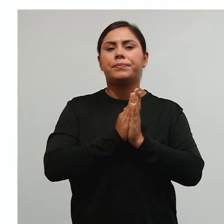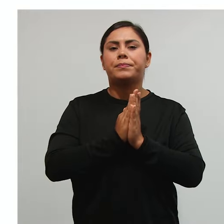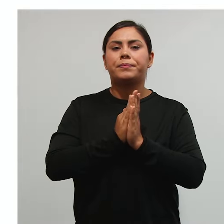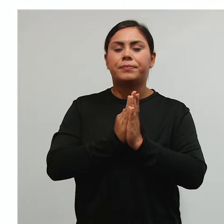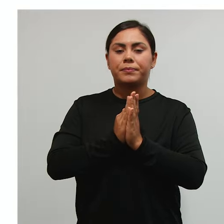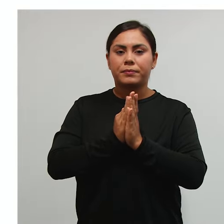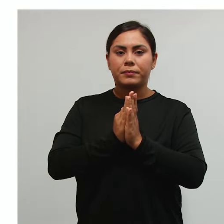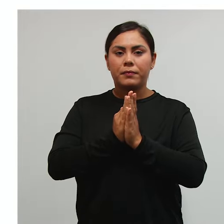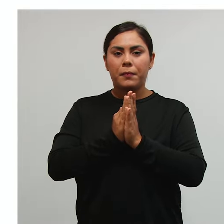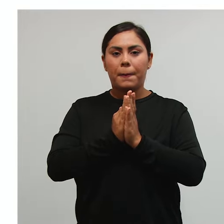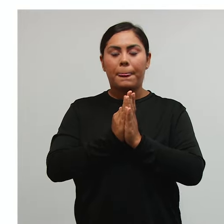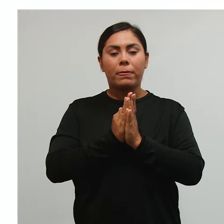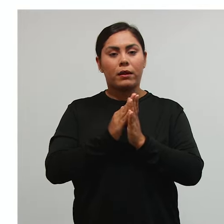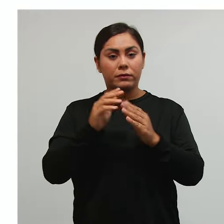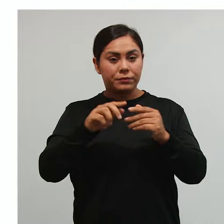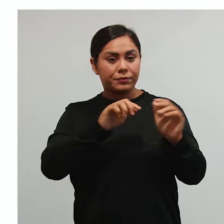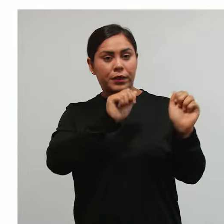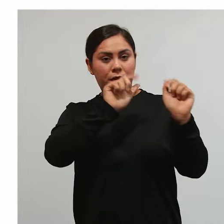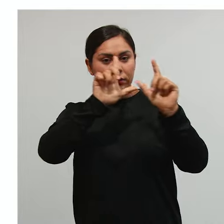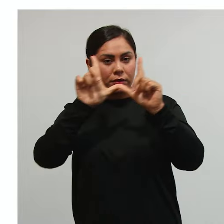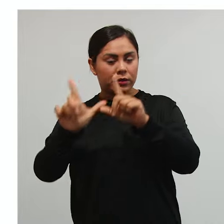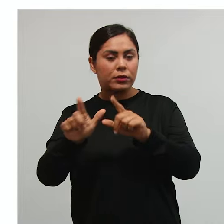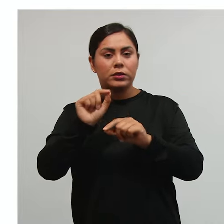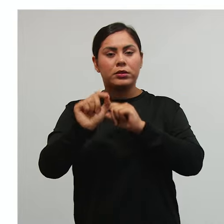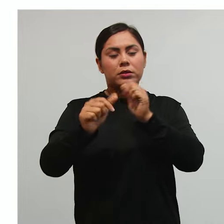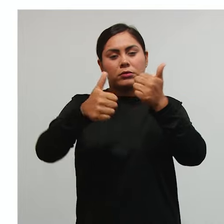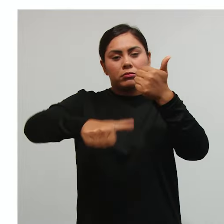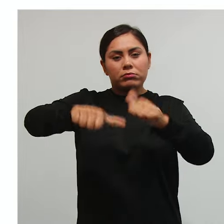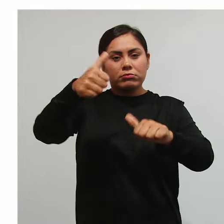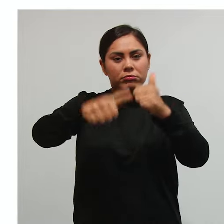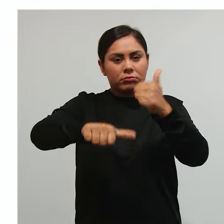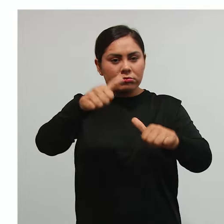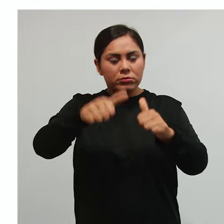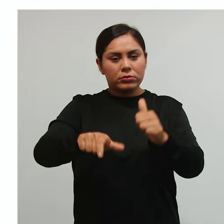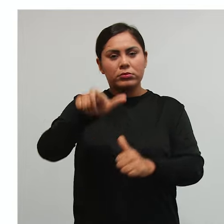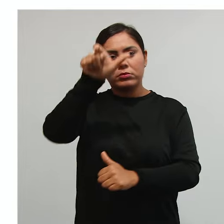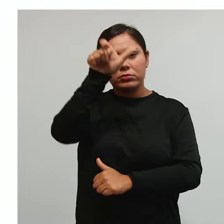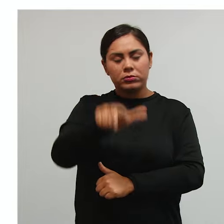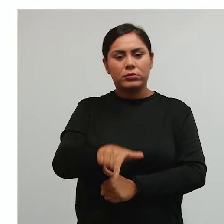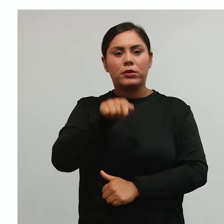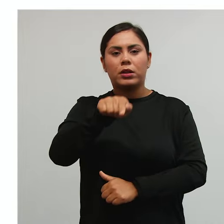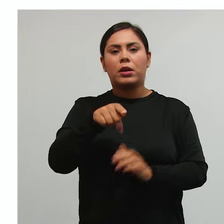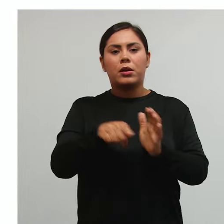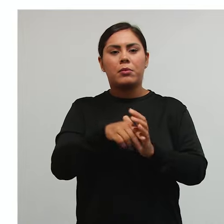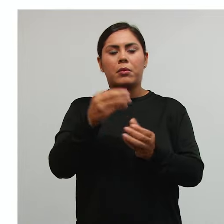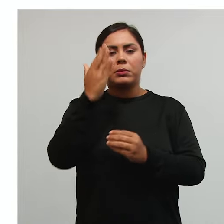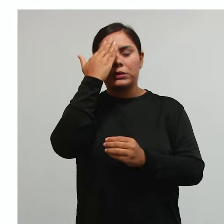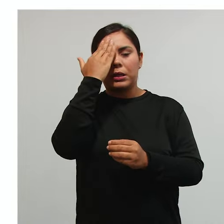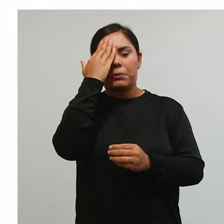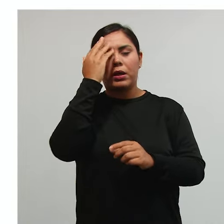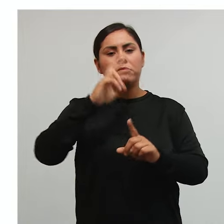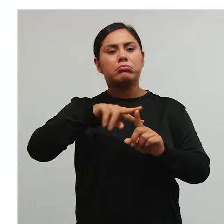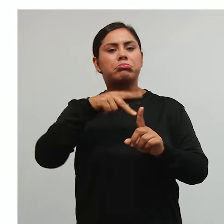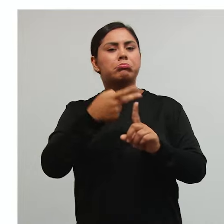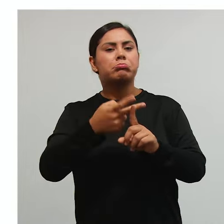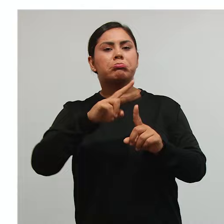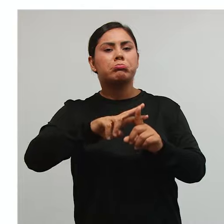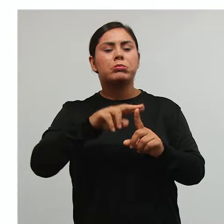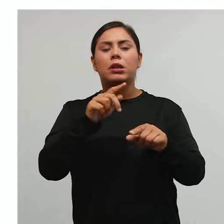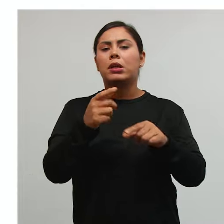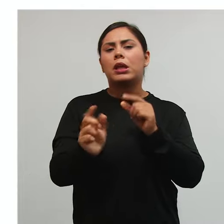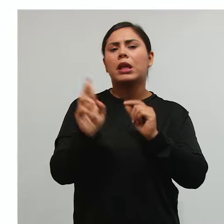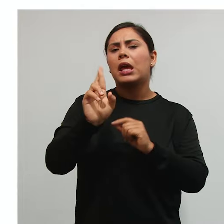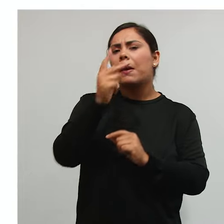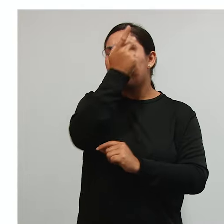tá? Passando um pouquinho sobre a análise do sujeito ativo direto. Quem é essa